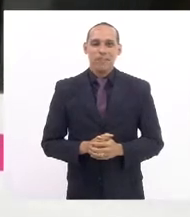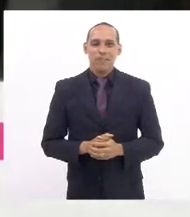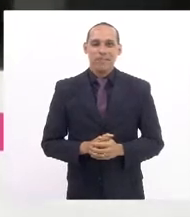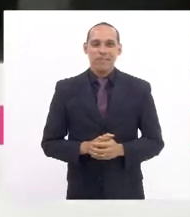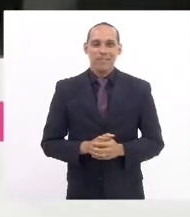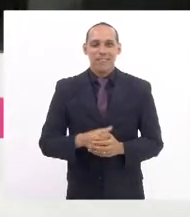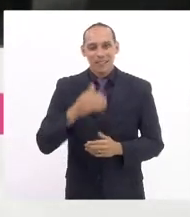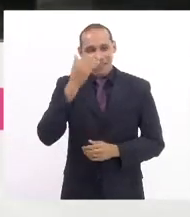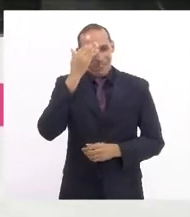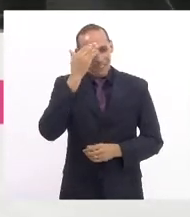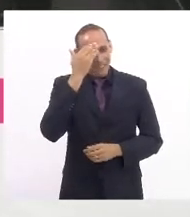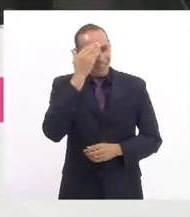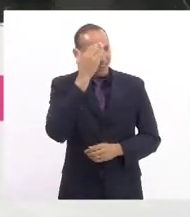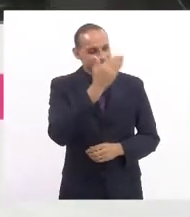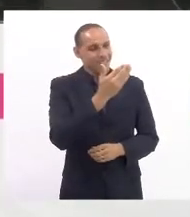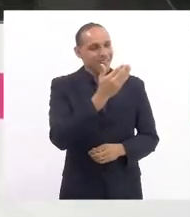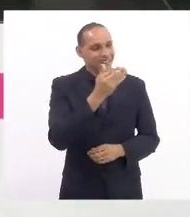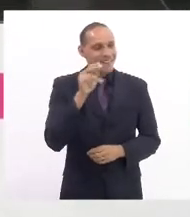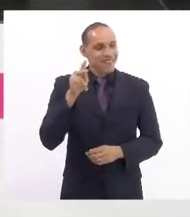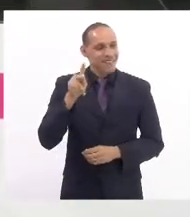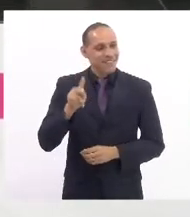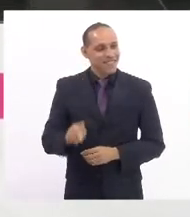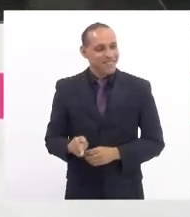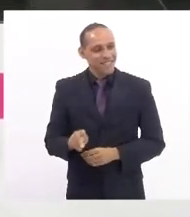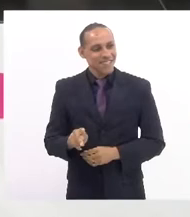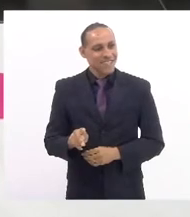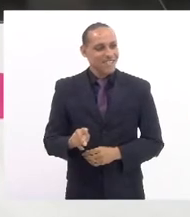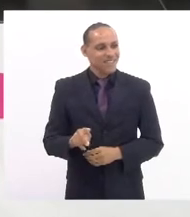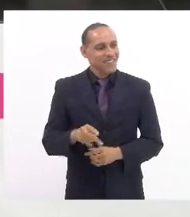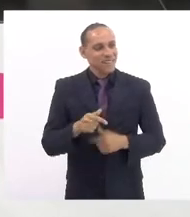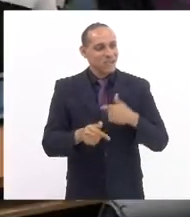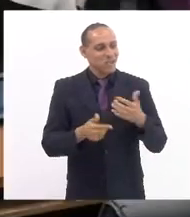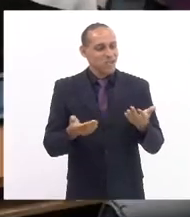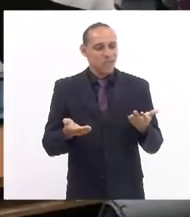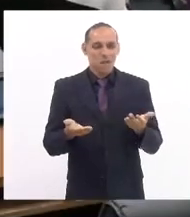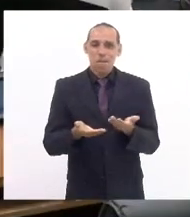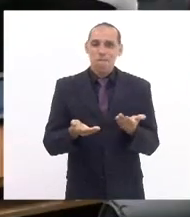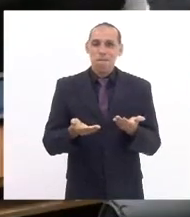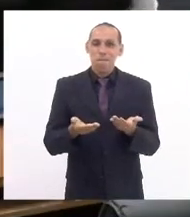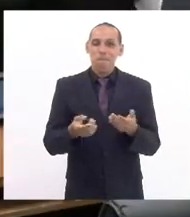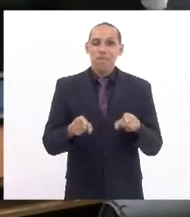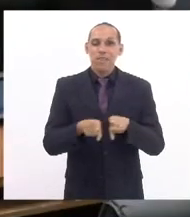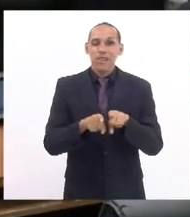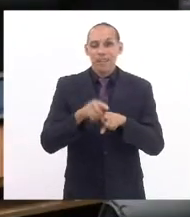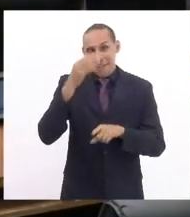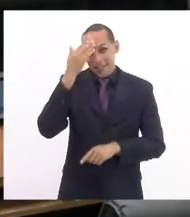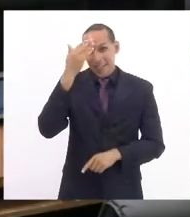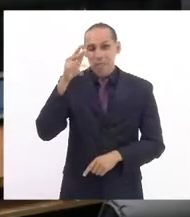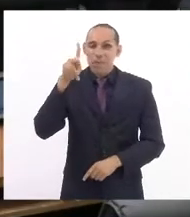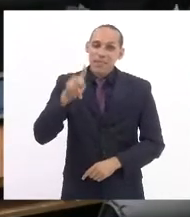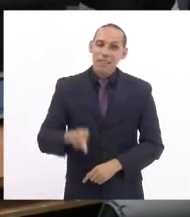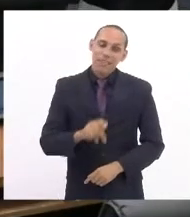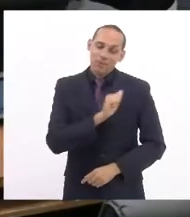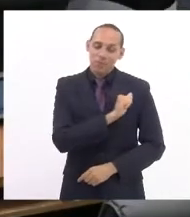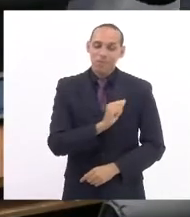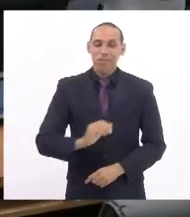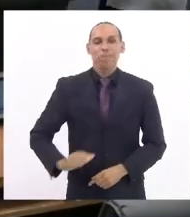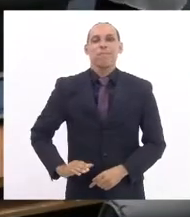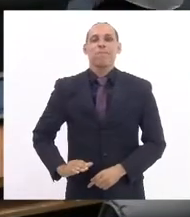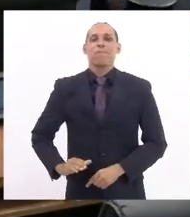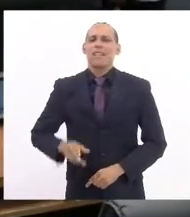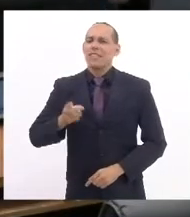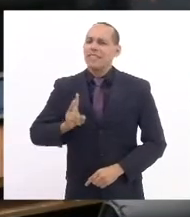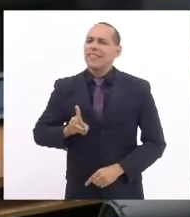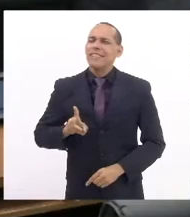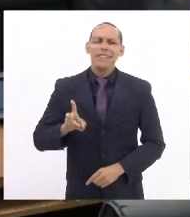Obrigada, presidente querido, em exercício, agradecer também ao nosso presidente André Siciliano, que sempre tem